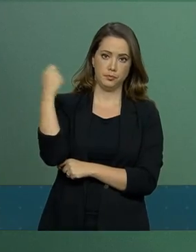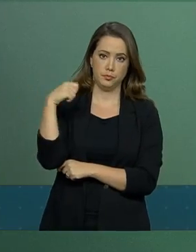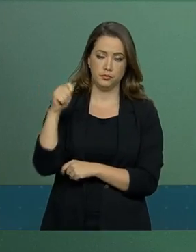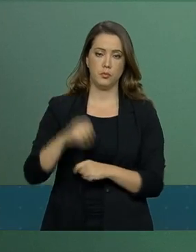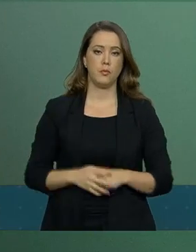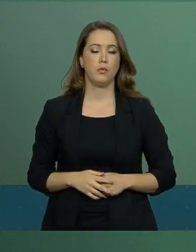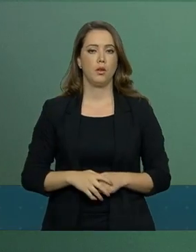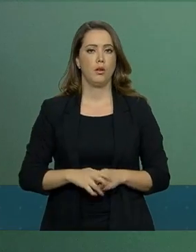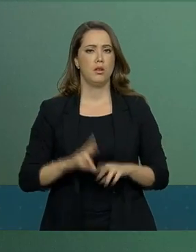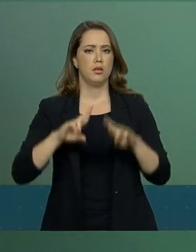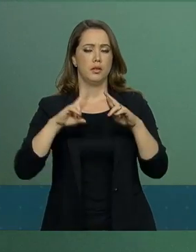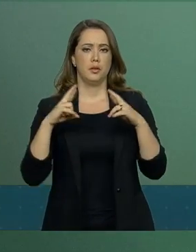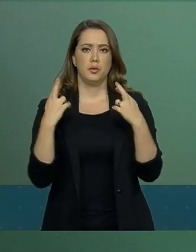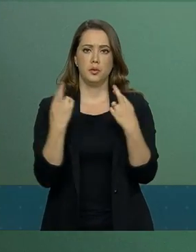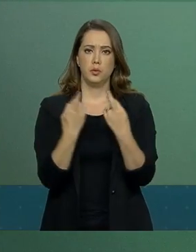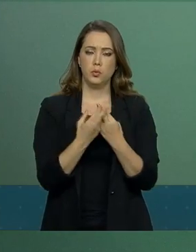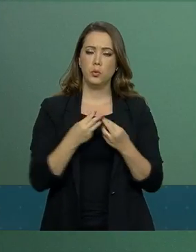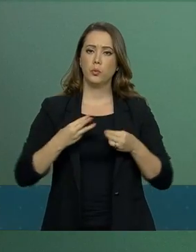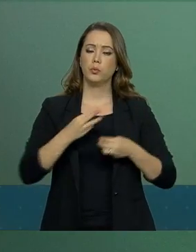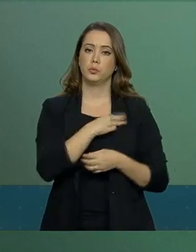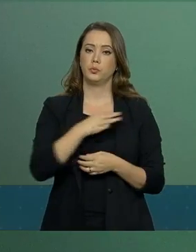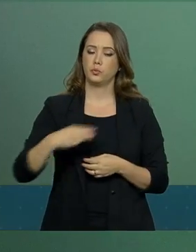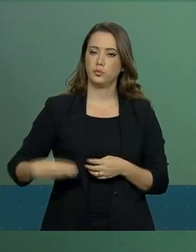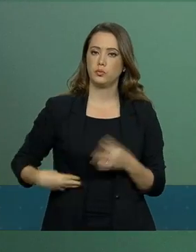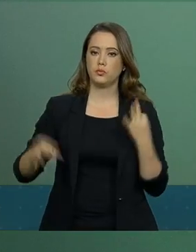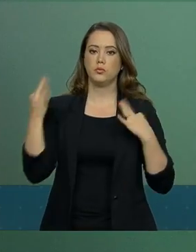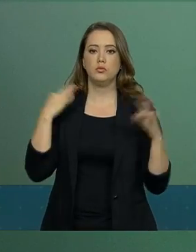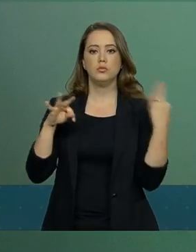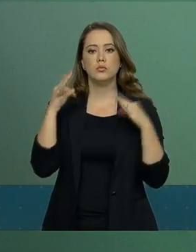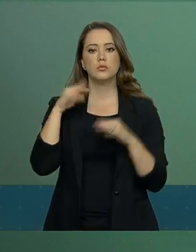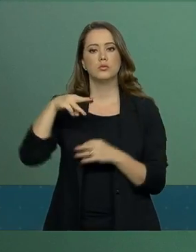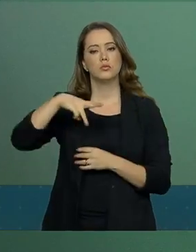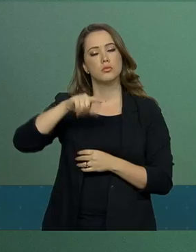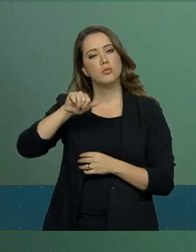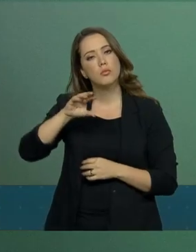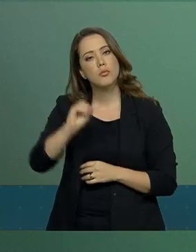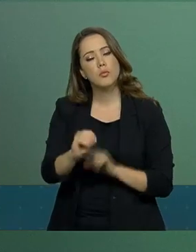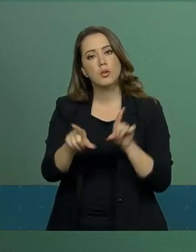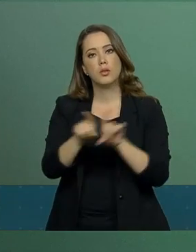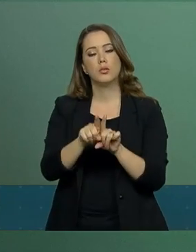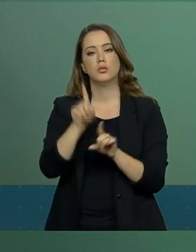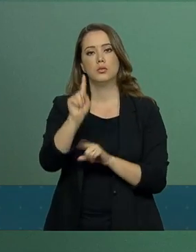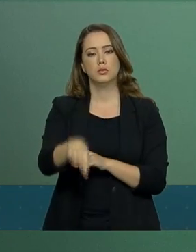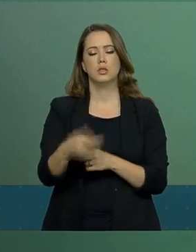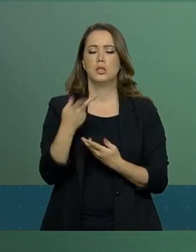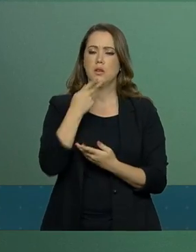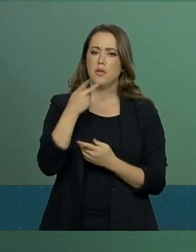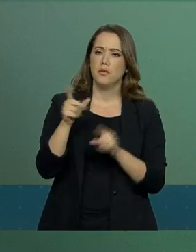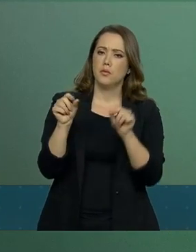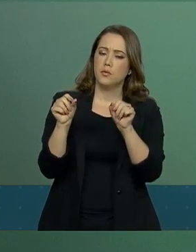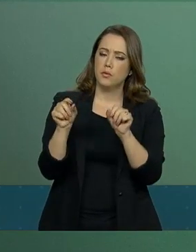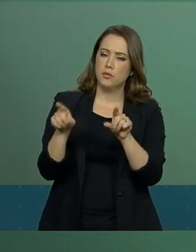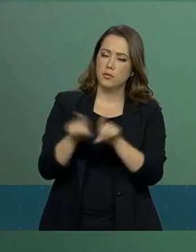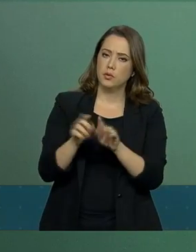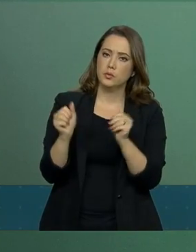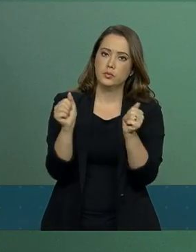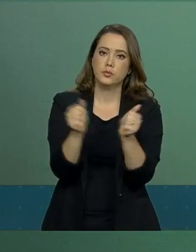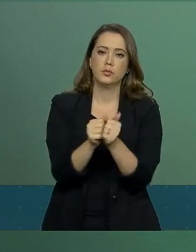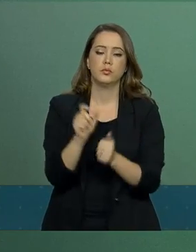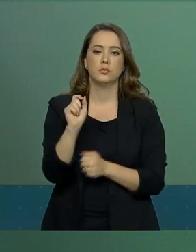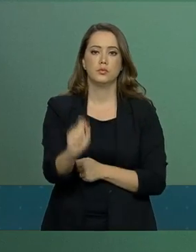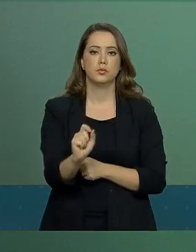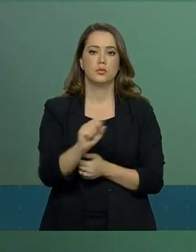Na audiência com o Sr. Ministro do Turismo, Marcelo Álvaro Antônio, este fez-se acompanhar